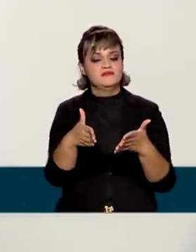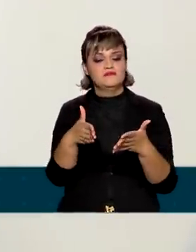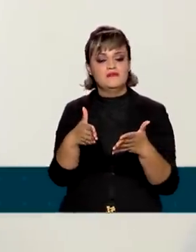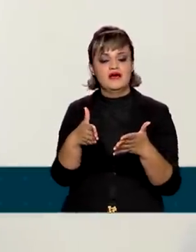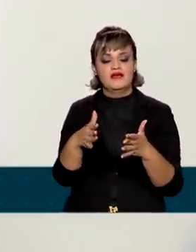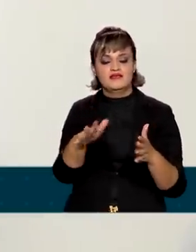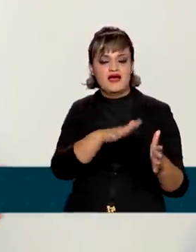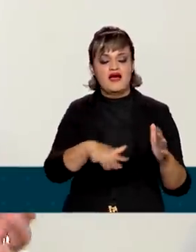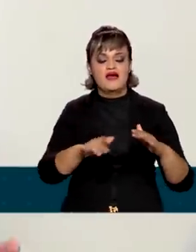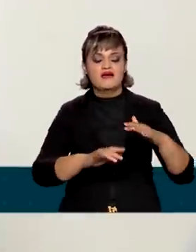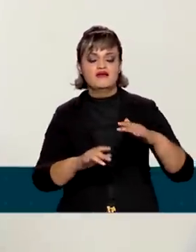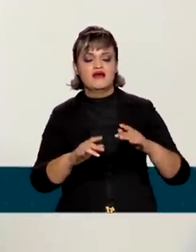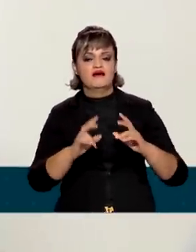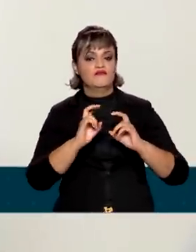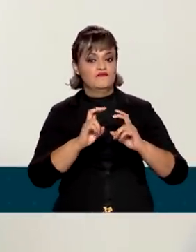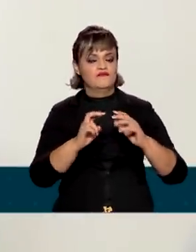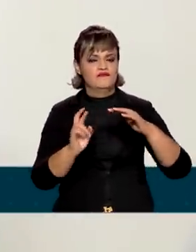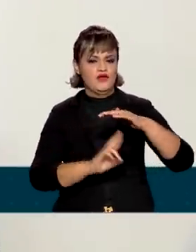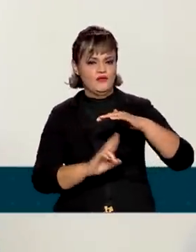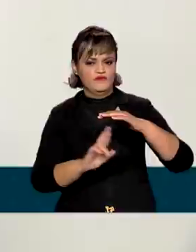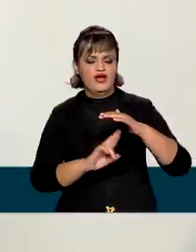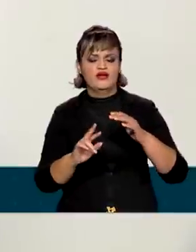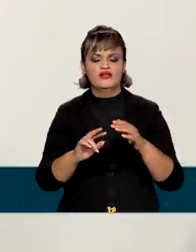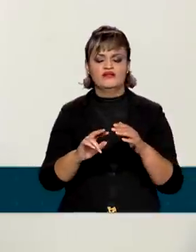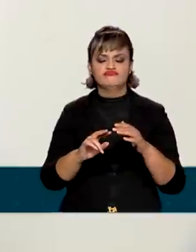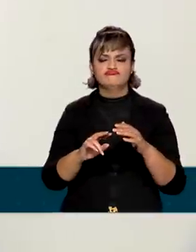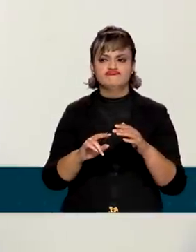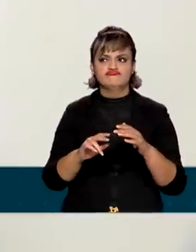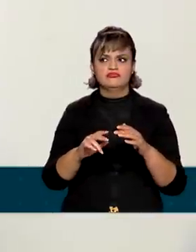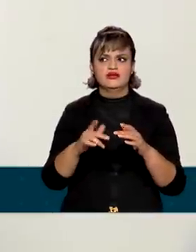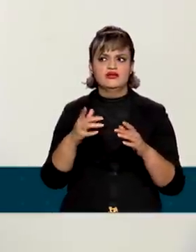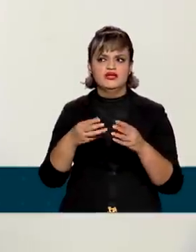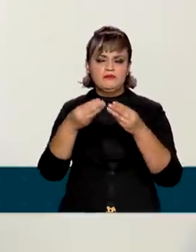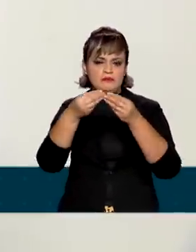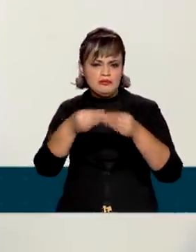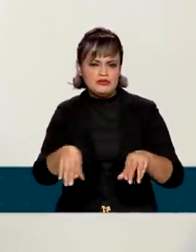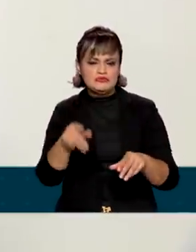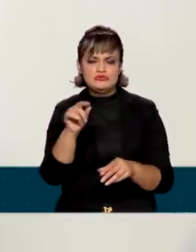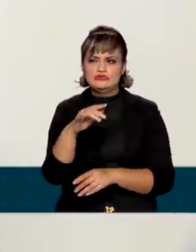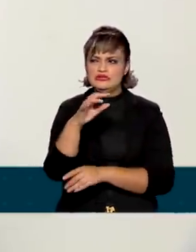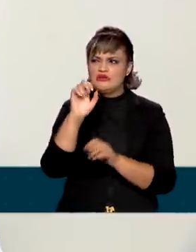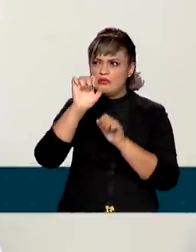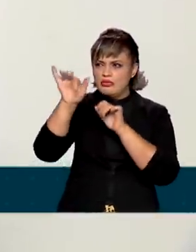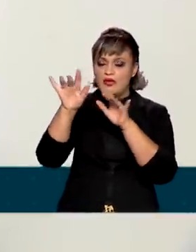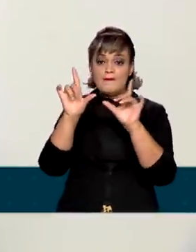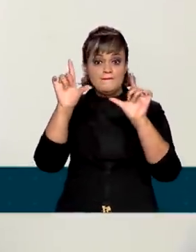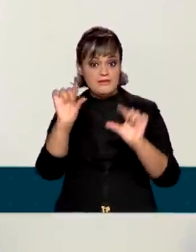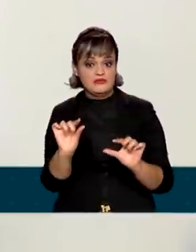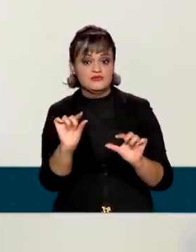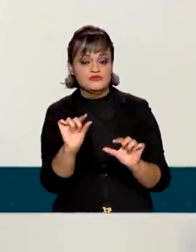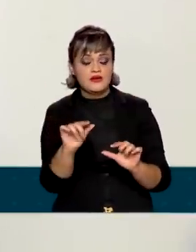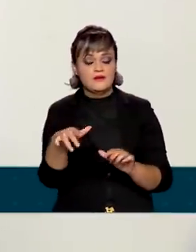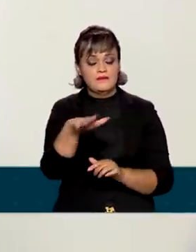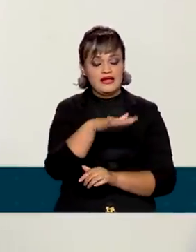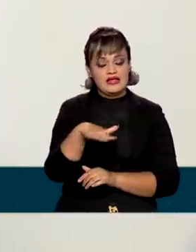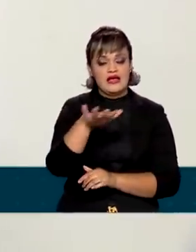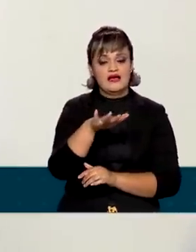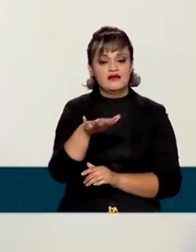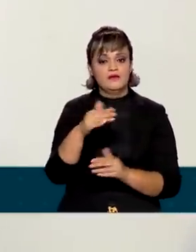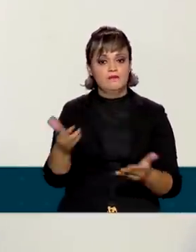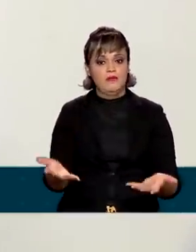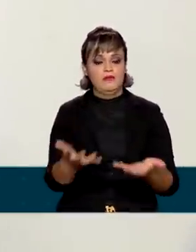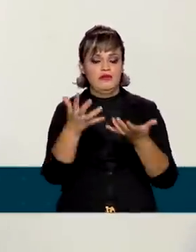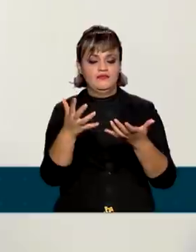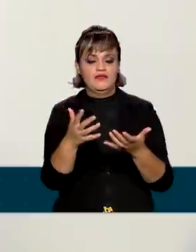malha ferroviária, considerada menos poluente e menos prejudicial ao meio ambiente, para que ela chegue a um nível maior.